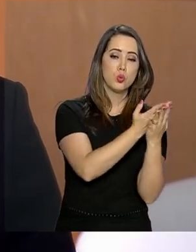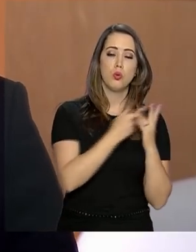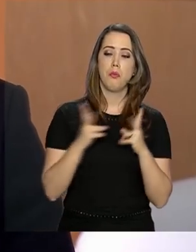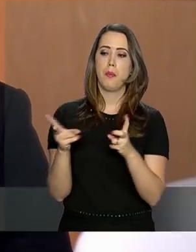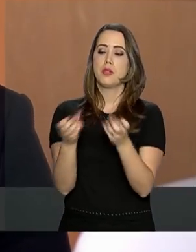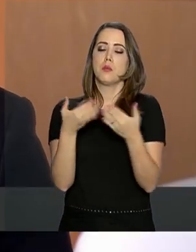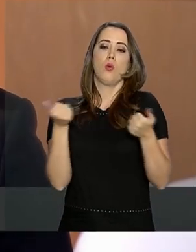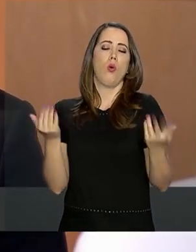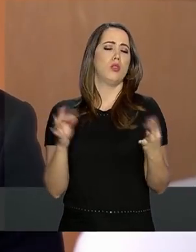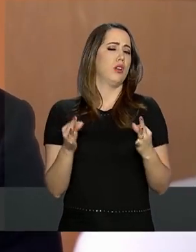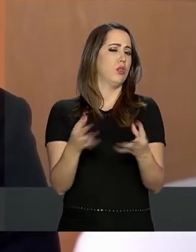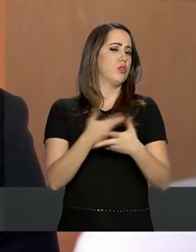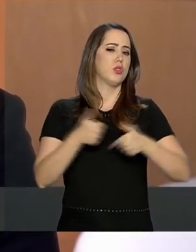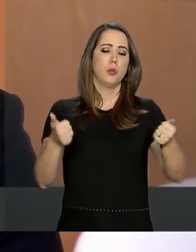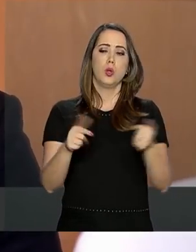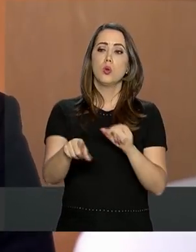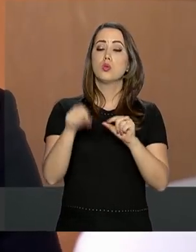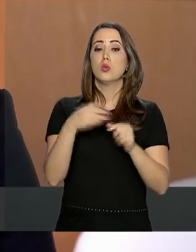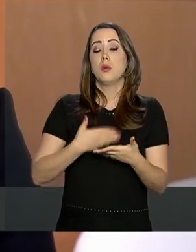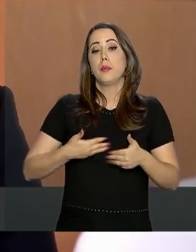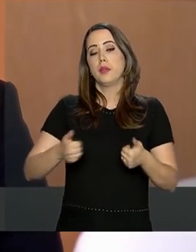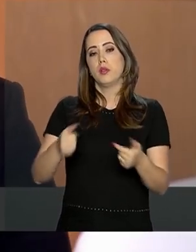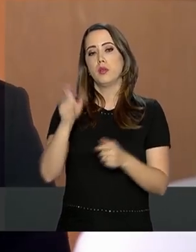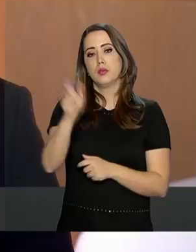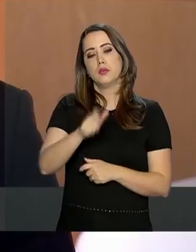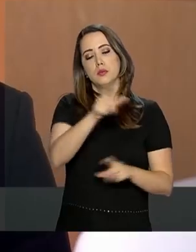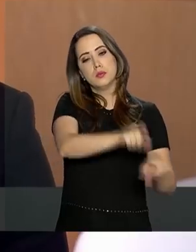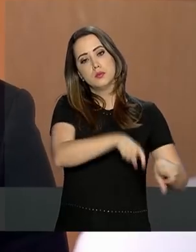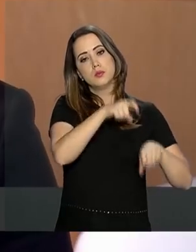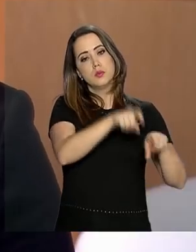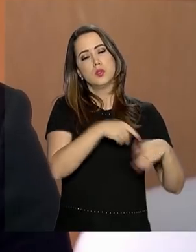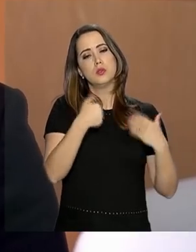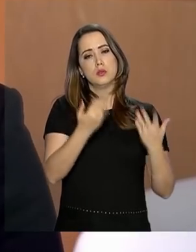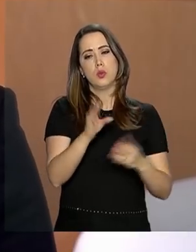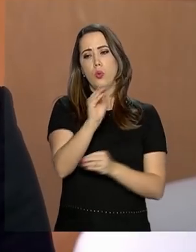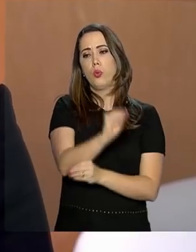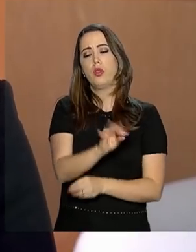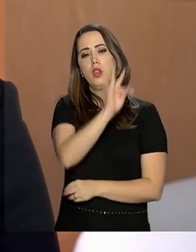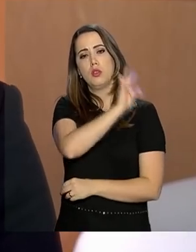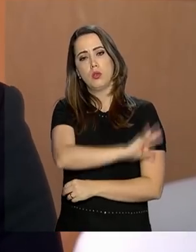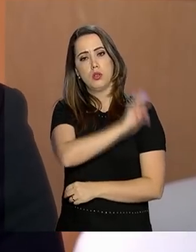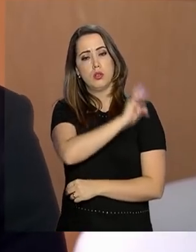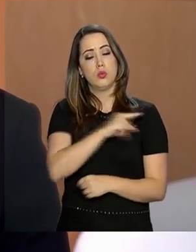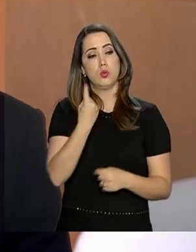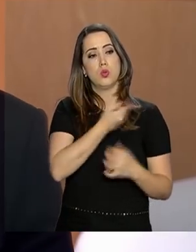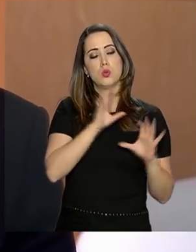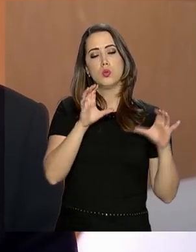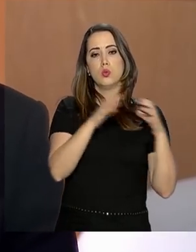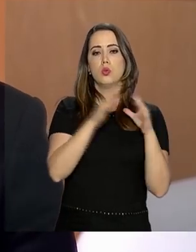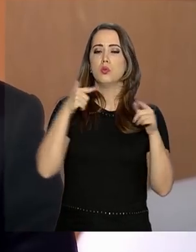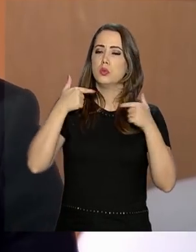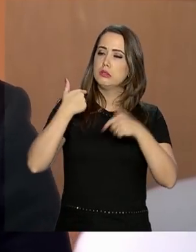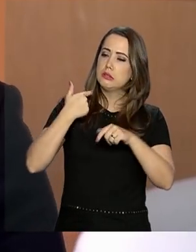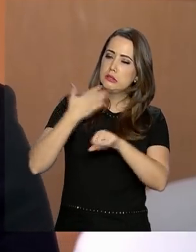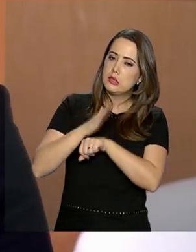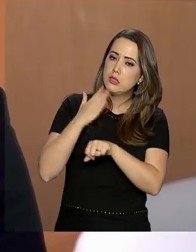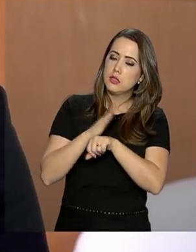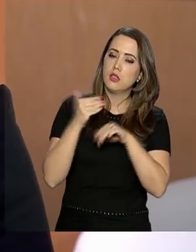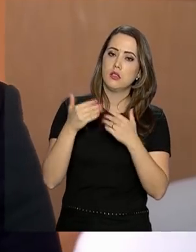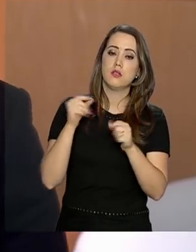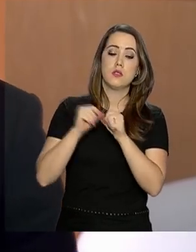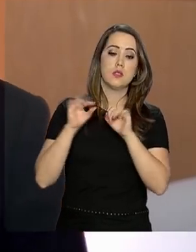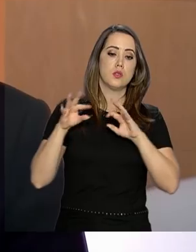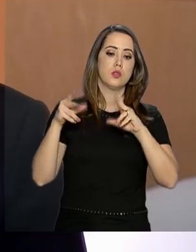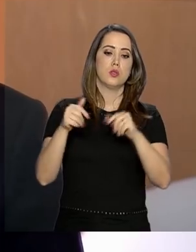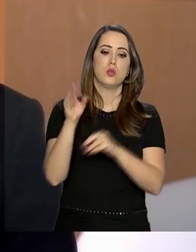é a melhor tecnologia, qual é a mais indicada para esse produtor e, a partir daí, a assistência técnica com os nossos técnicos capacitados para isso, eles vão fazer todo